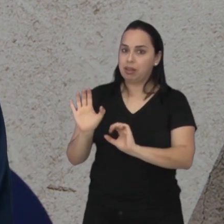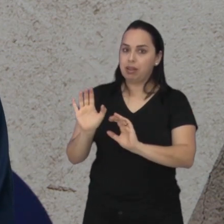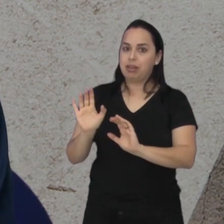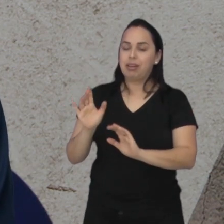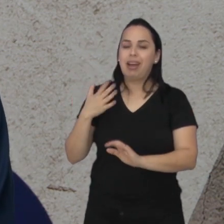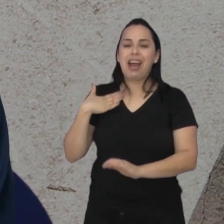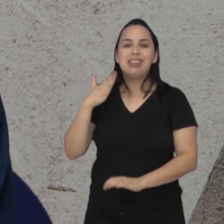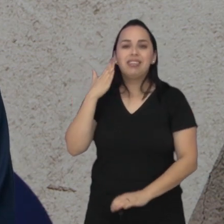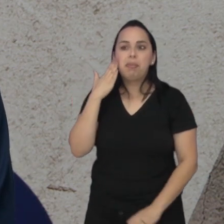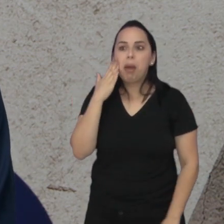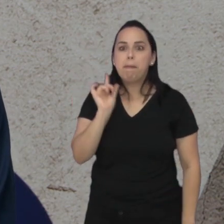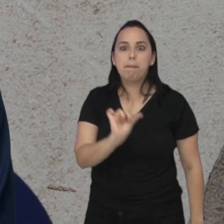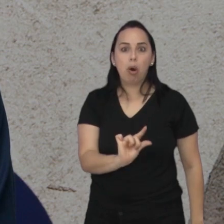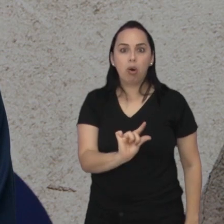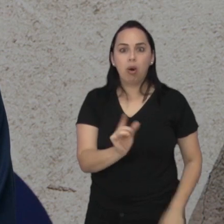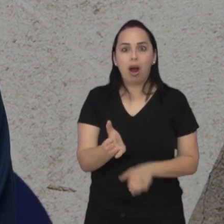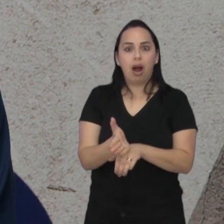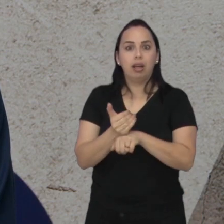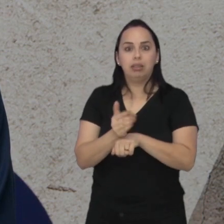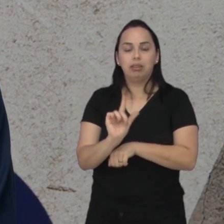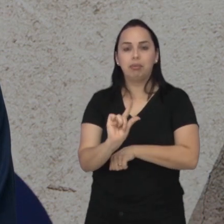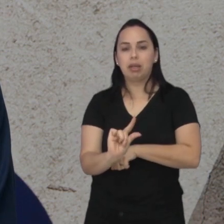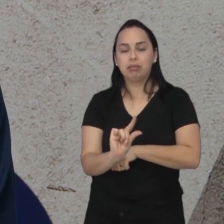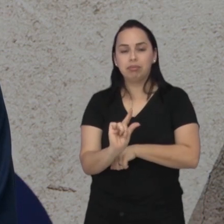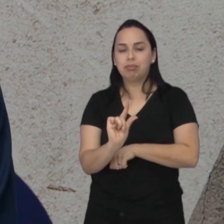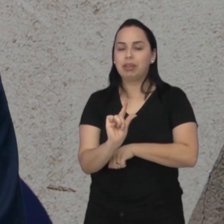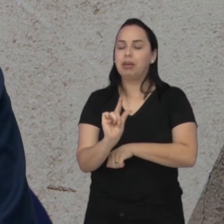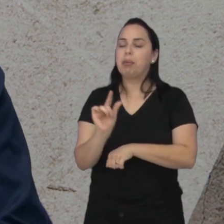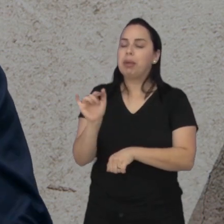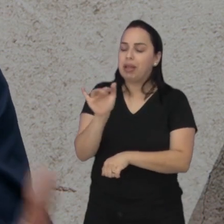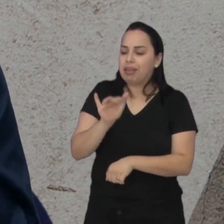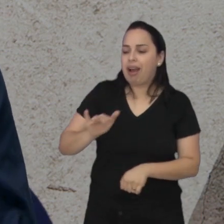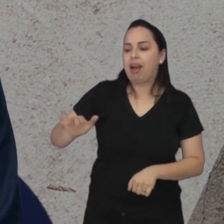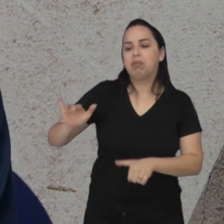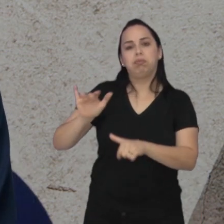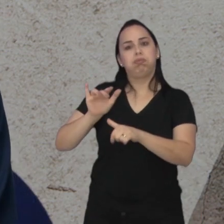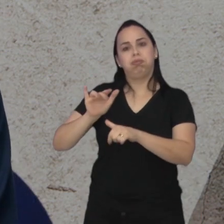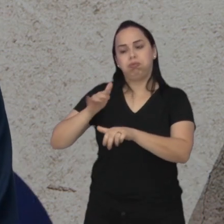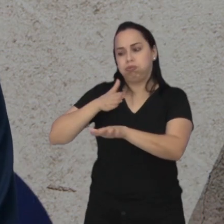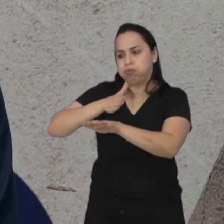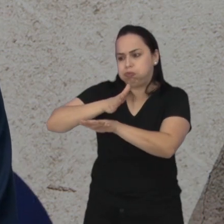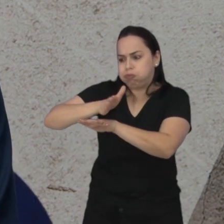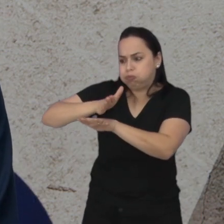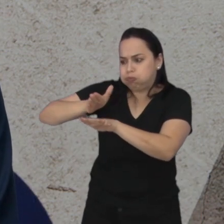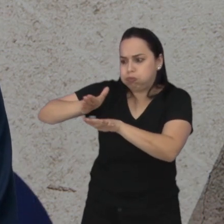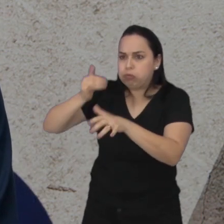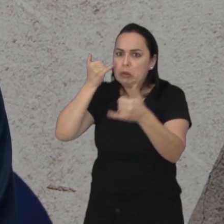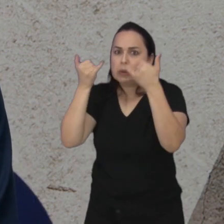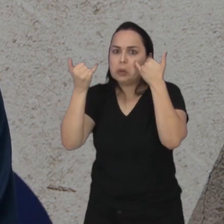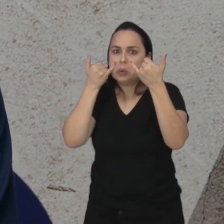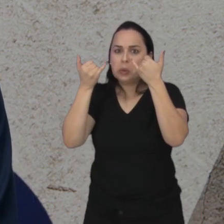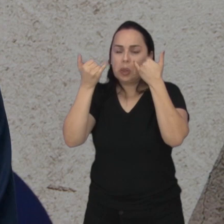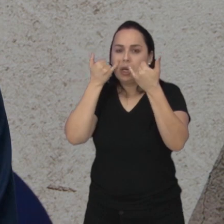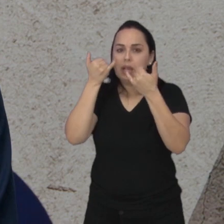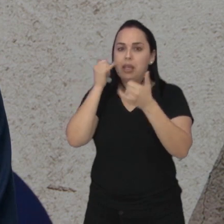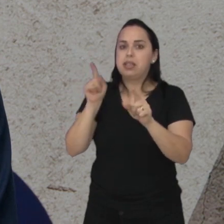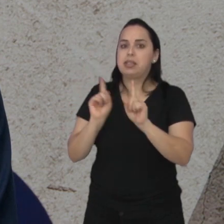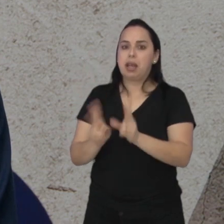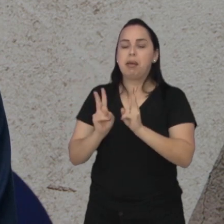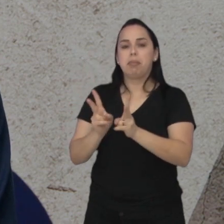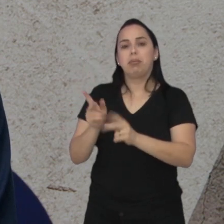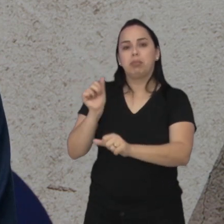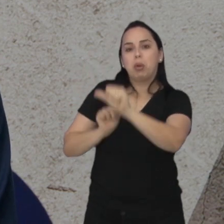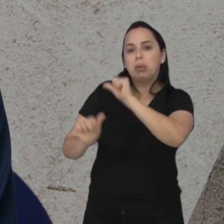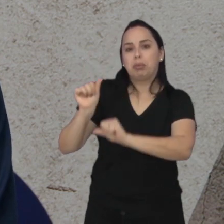entende que sabe menos. Porque esse universo é muito grande de informações, é